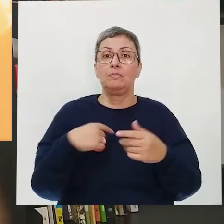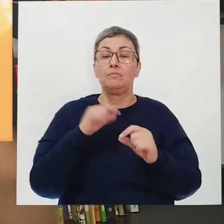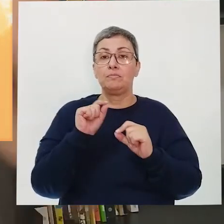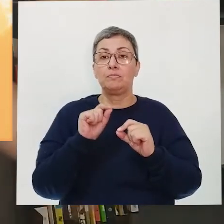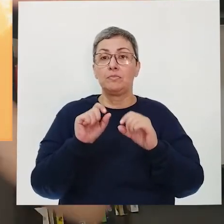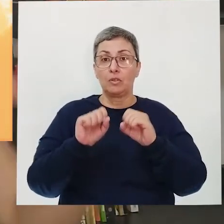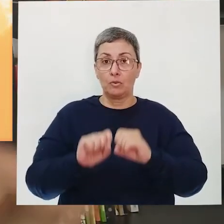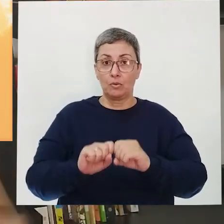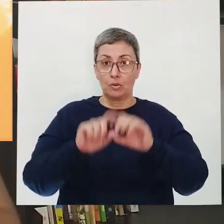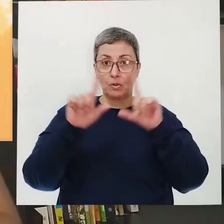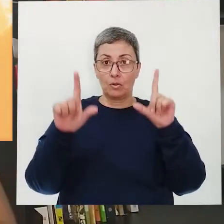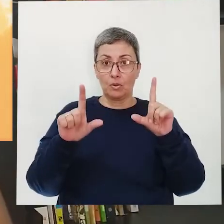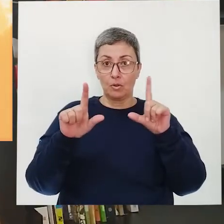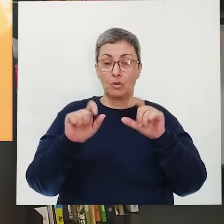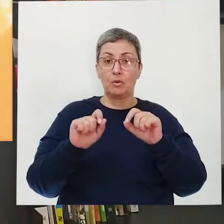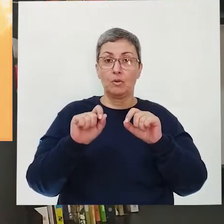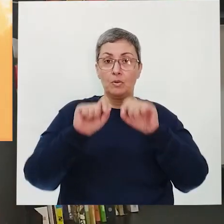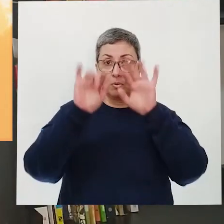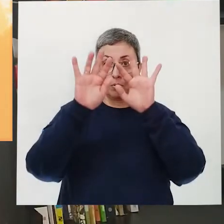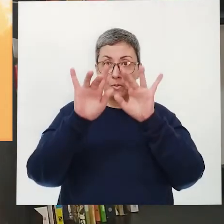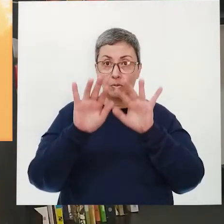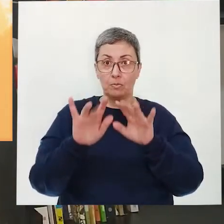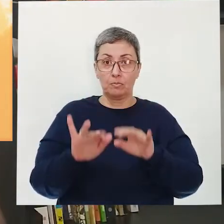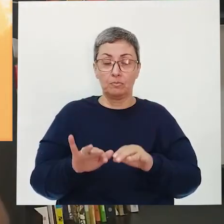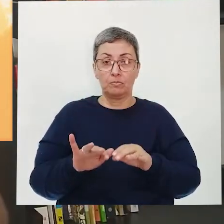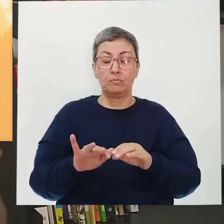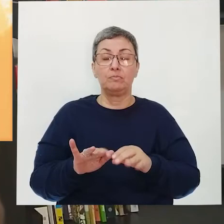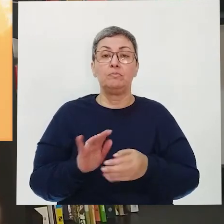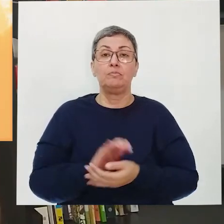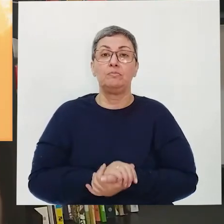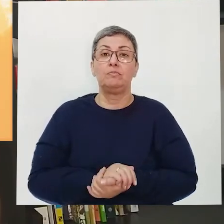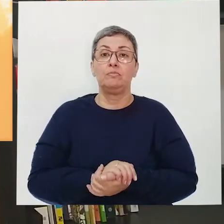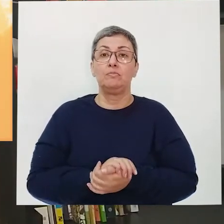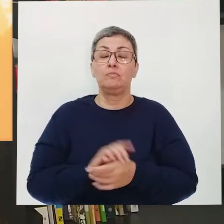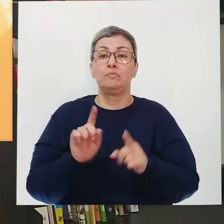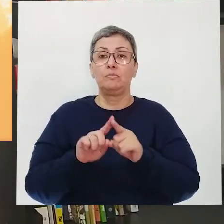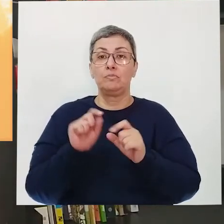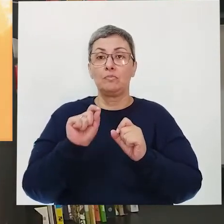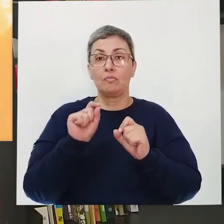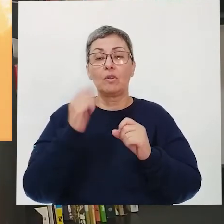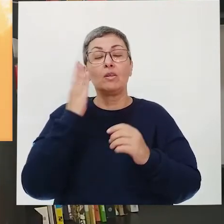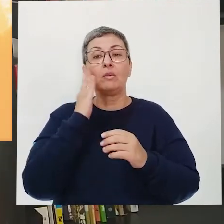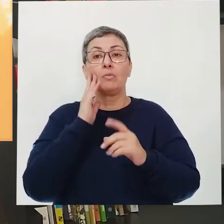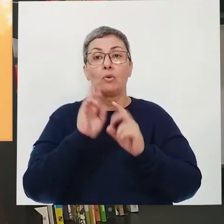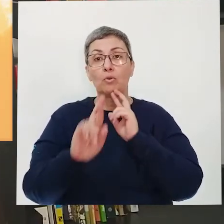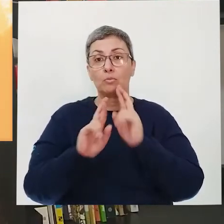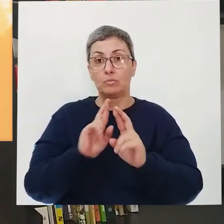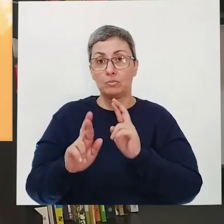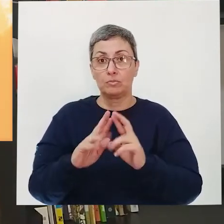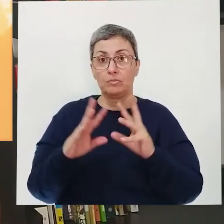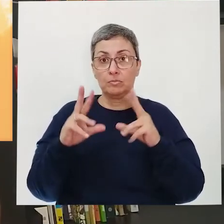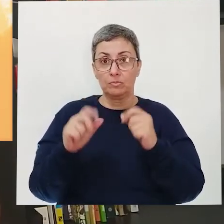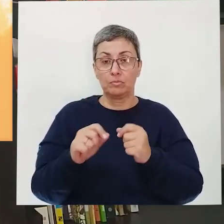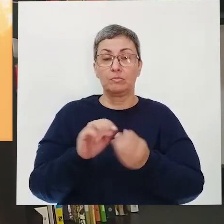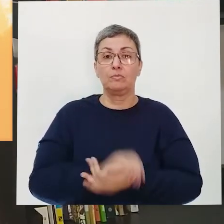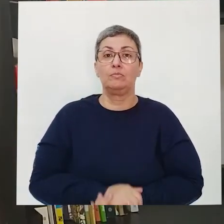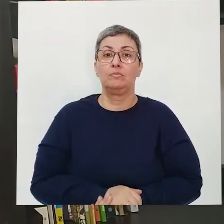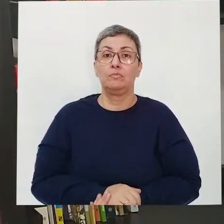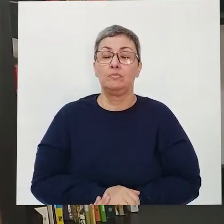e vai abrir o formulário lá para que vocês possam preencher ele, para a gente saber as respostas de vocês.